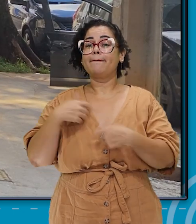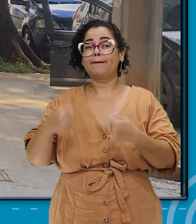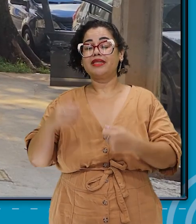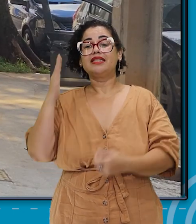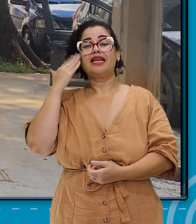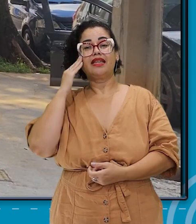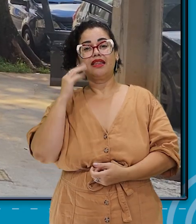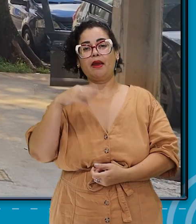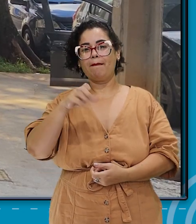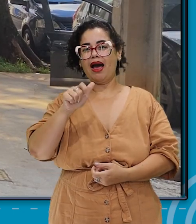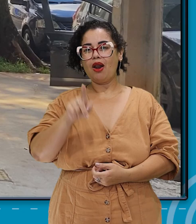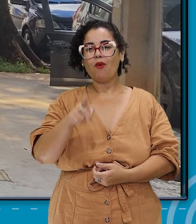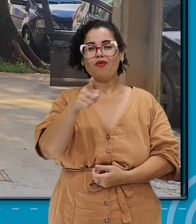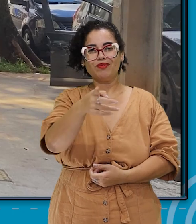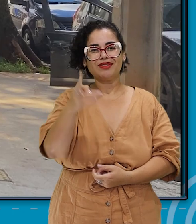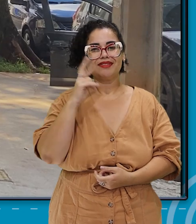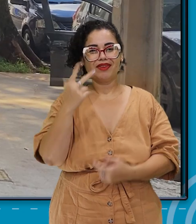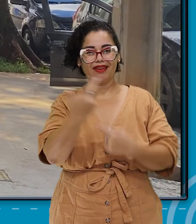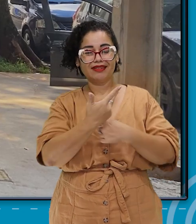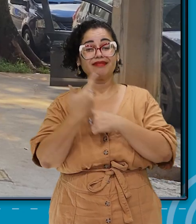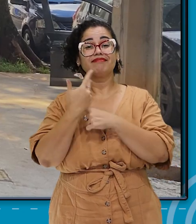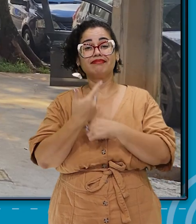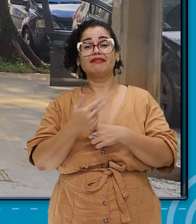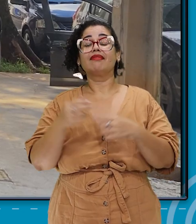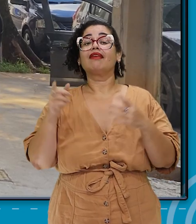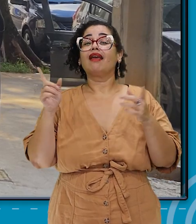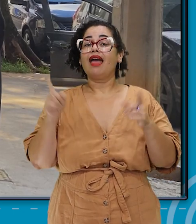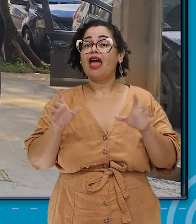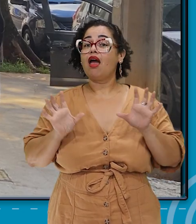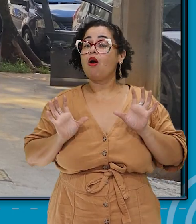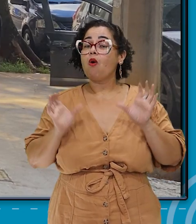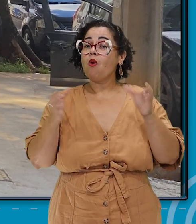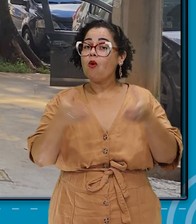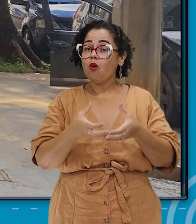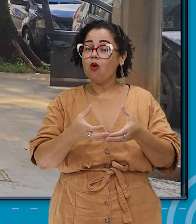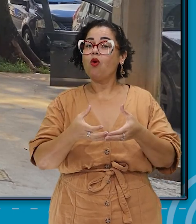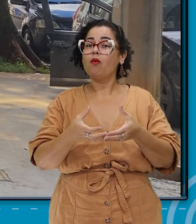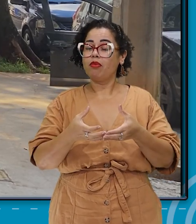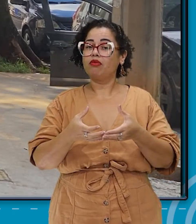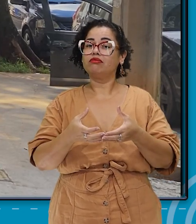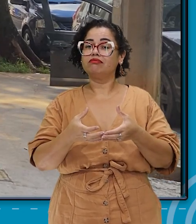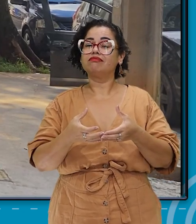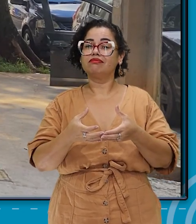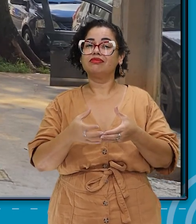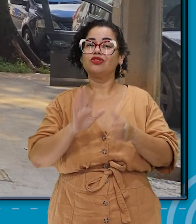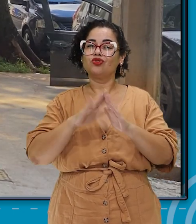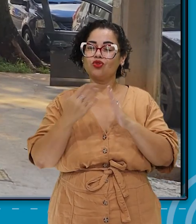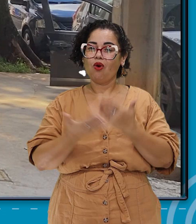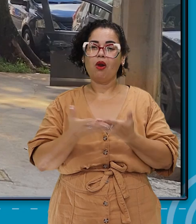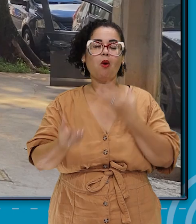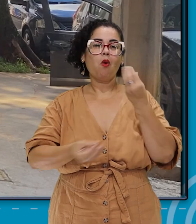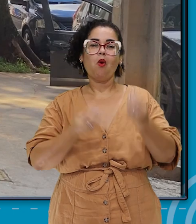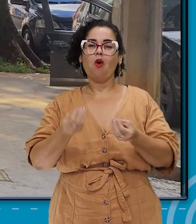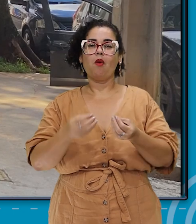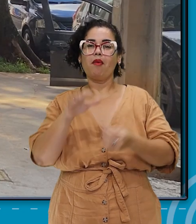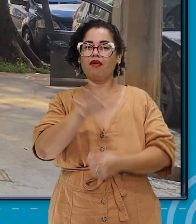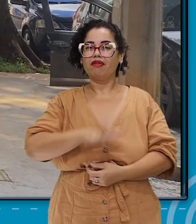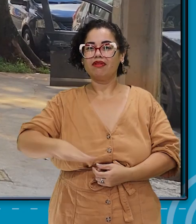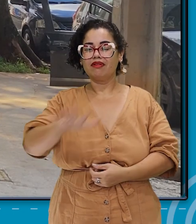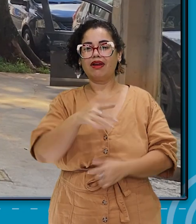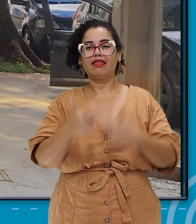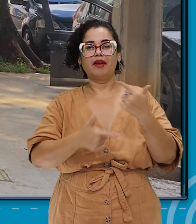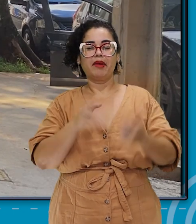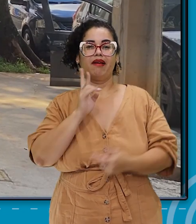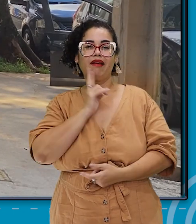entender, Malu, e para você que está assistindo a gente, que é uma comunidade escolar. Como essa comunidade, pessoal que